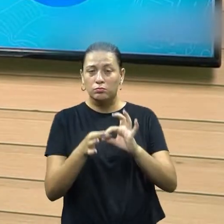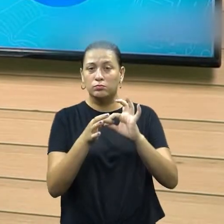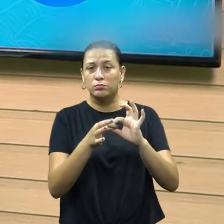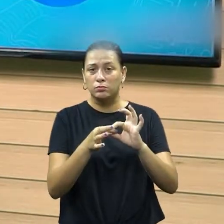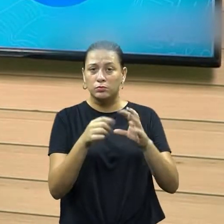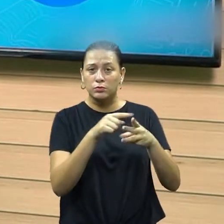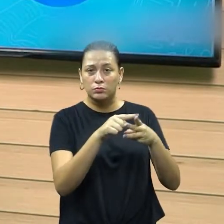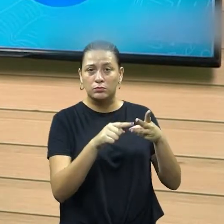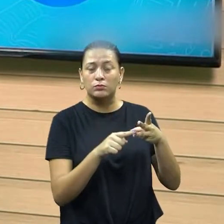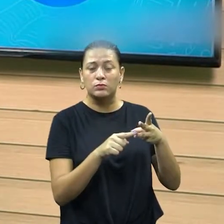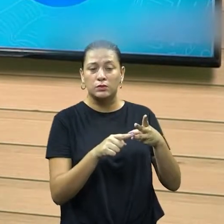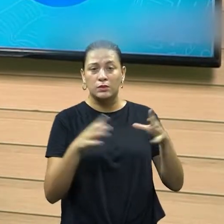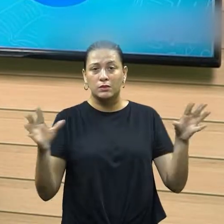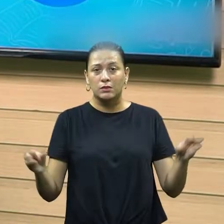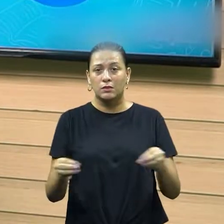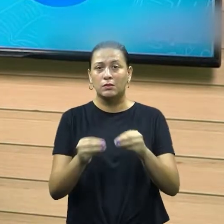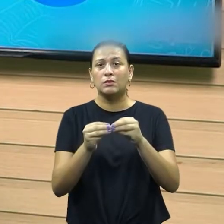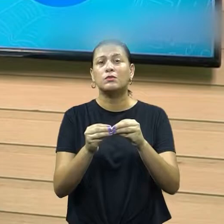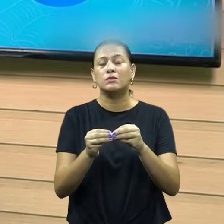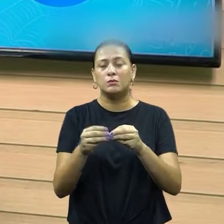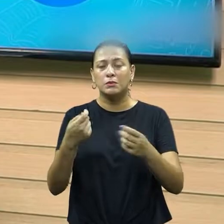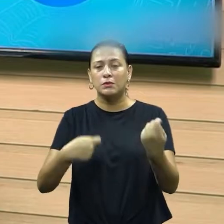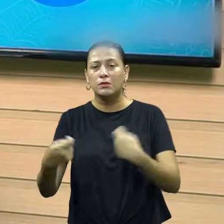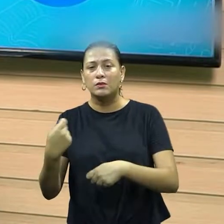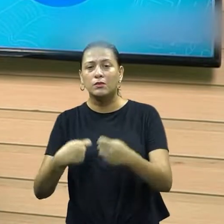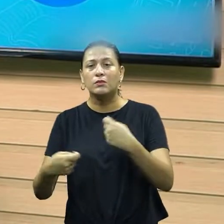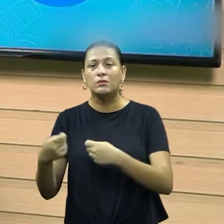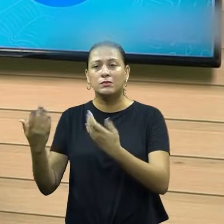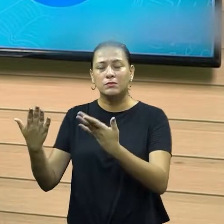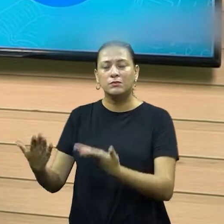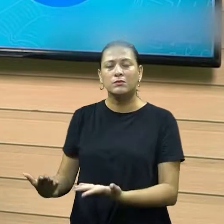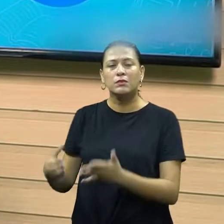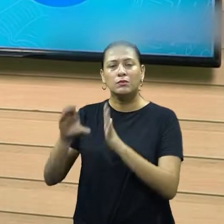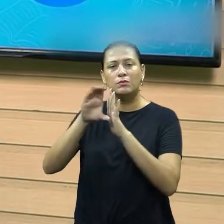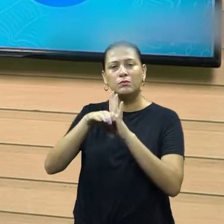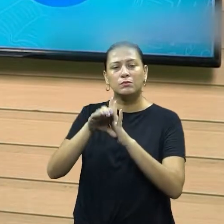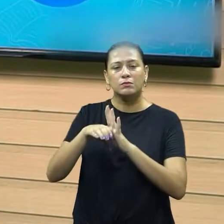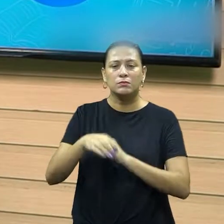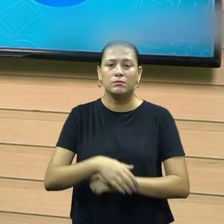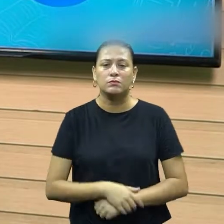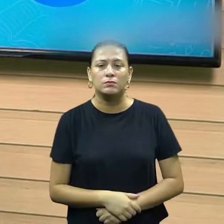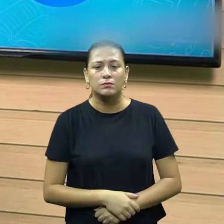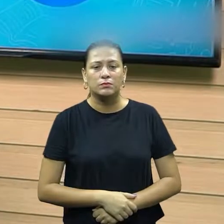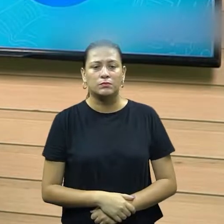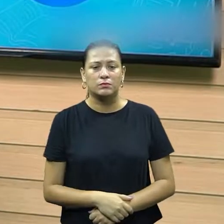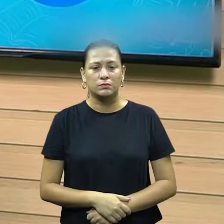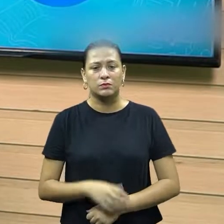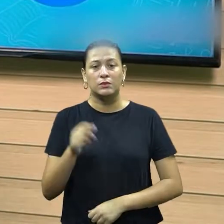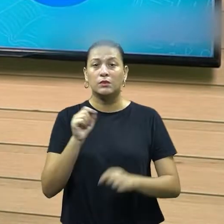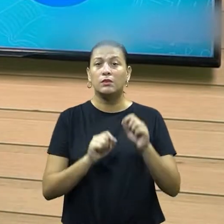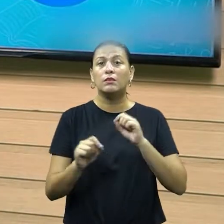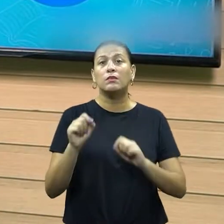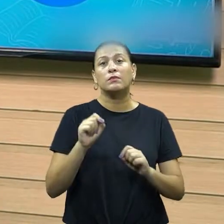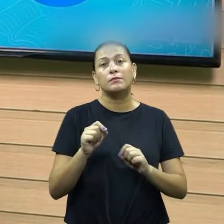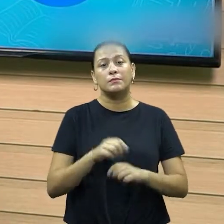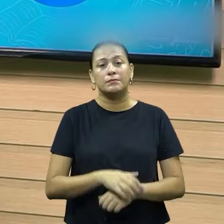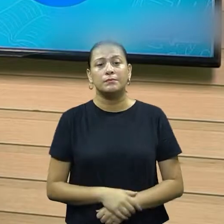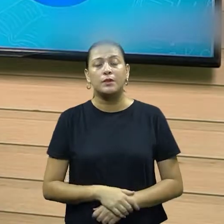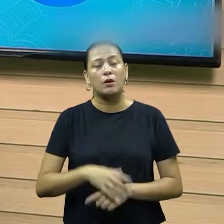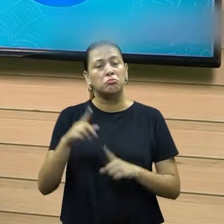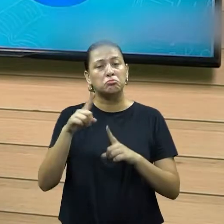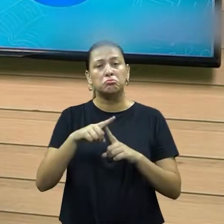acaba, né, resumindo o que vem ser negociação. Veja só o que ele diz, né, que é quando, é uma forma de tomar